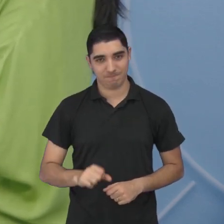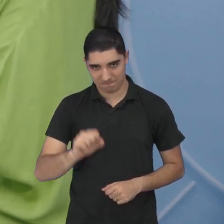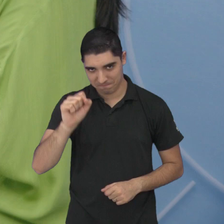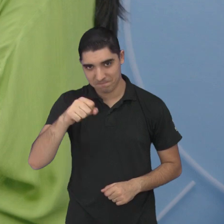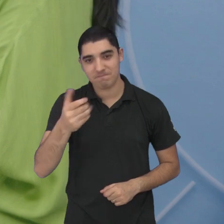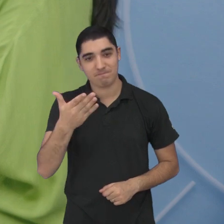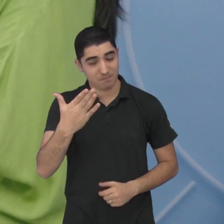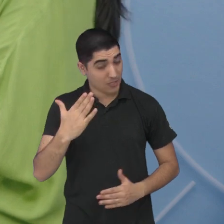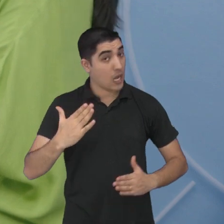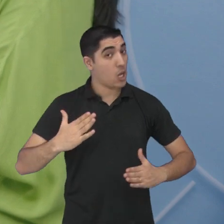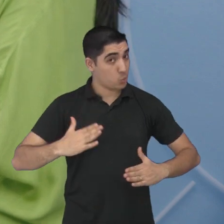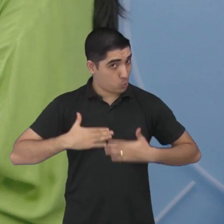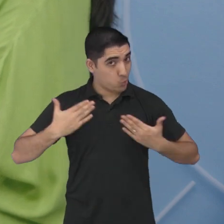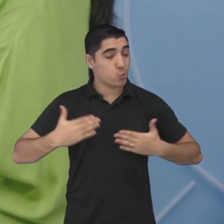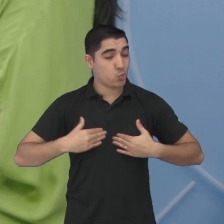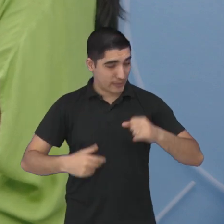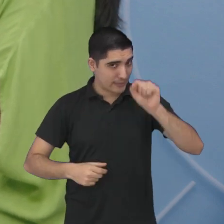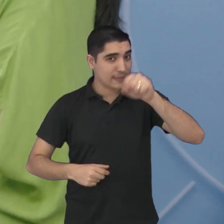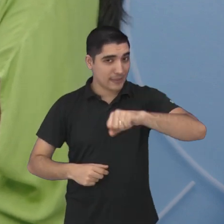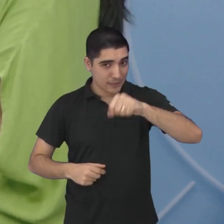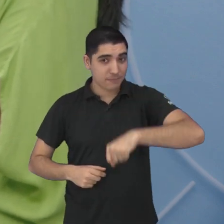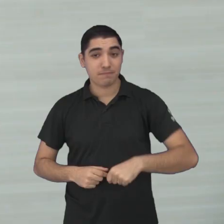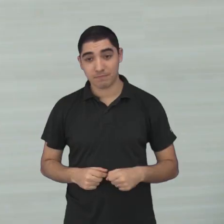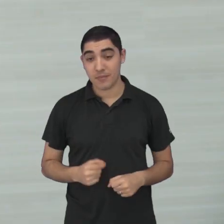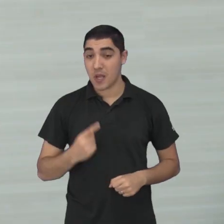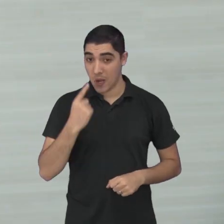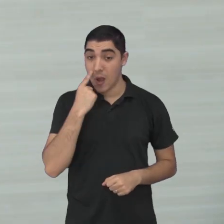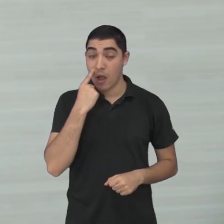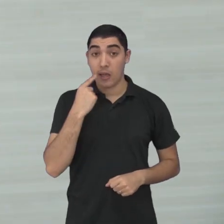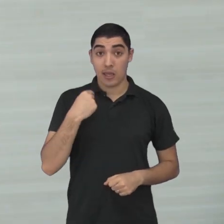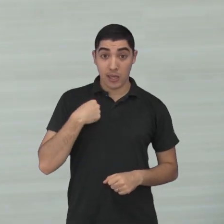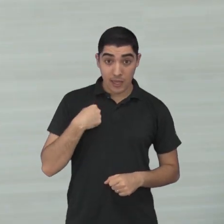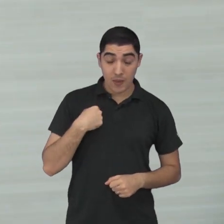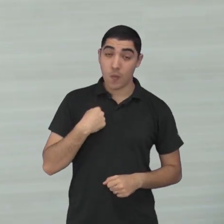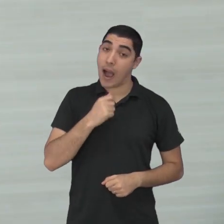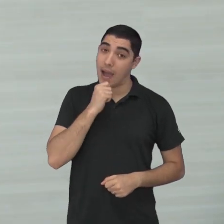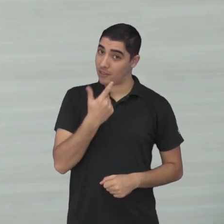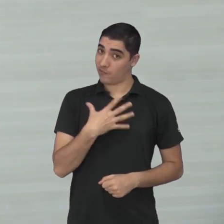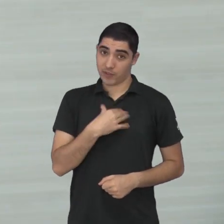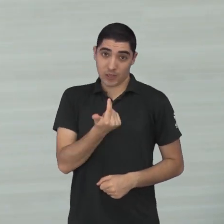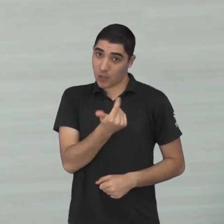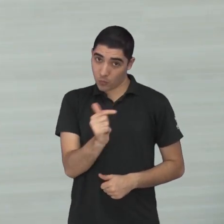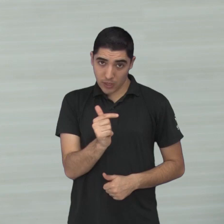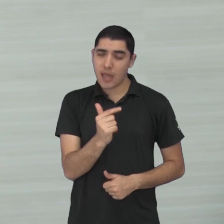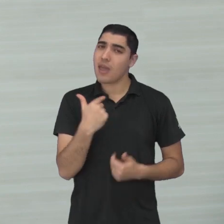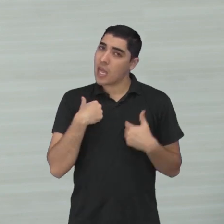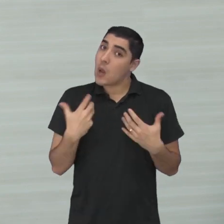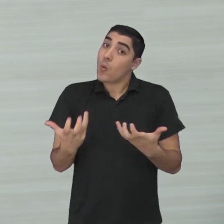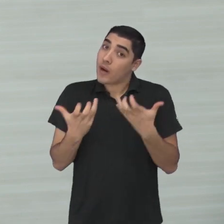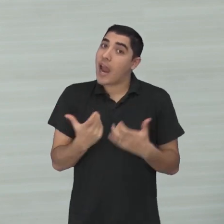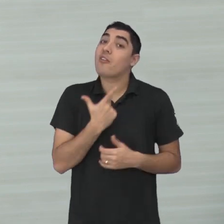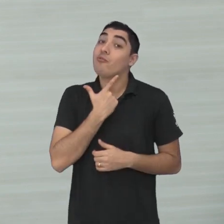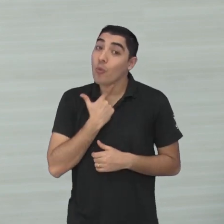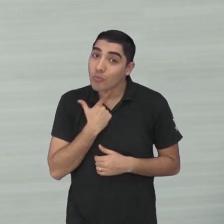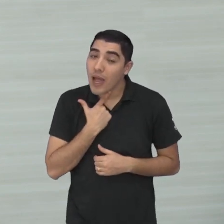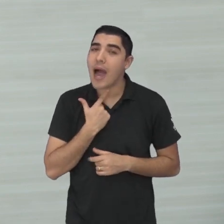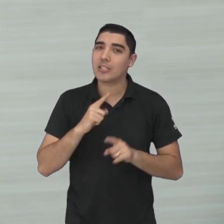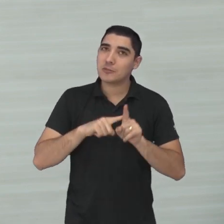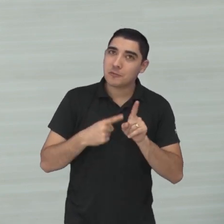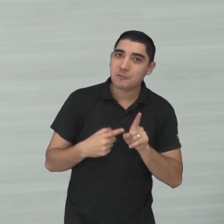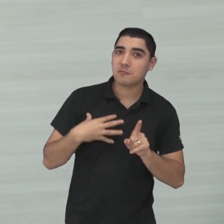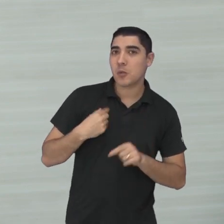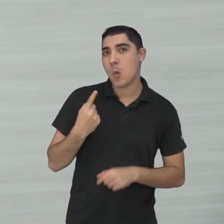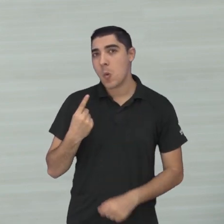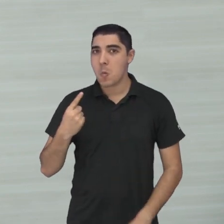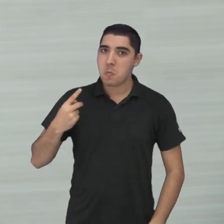Isso mesmo, Dani, assusta, viu? Assusta mesmo, tá? Olha, eu ainda não sou mãe, eu ainda não sou, mas eu pretendo ter um filho